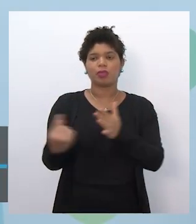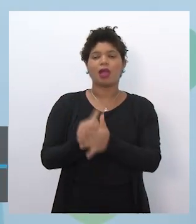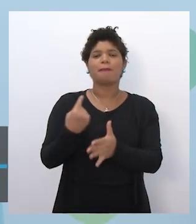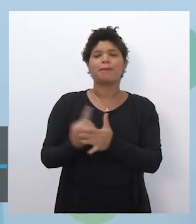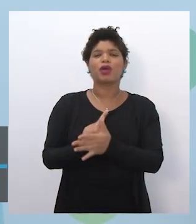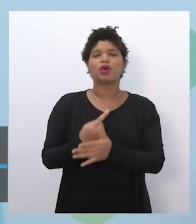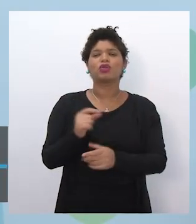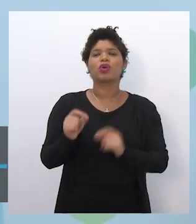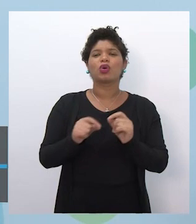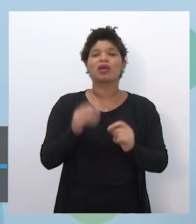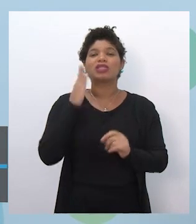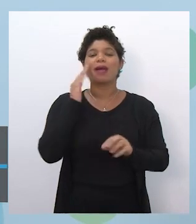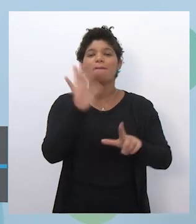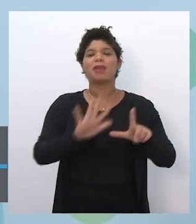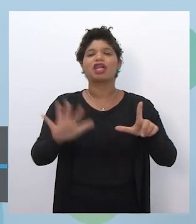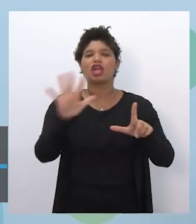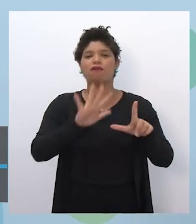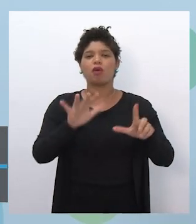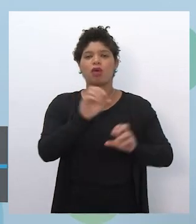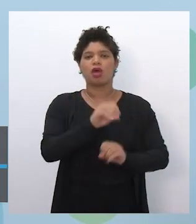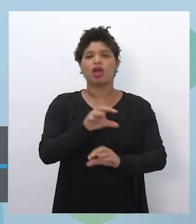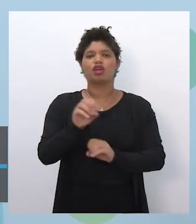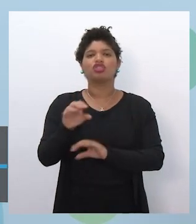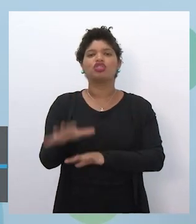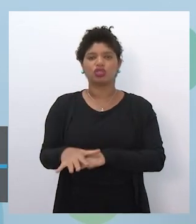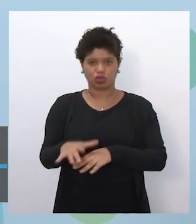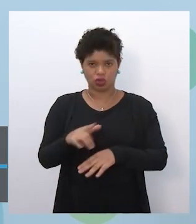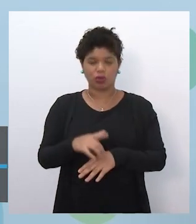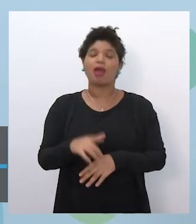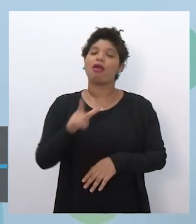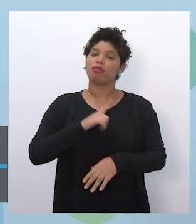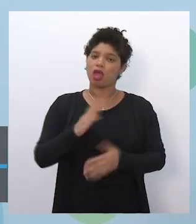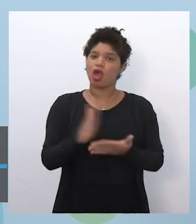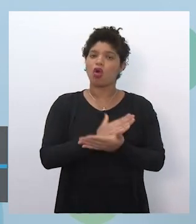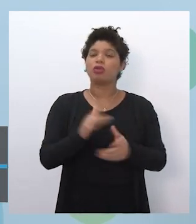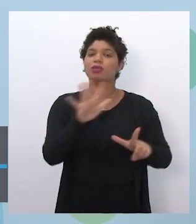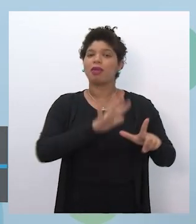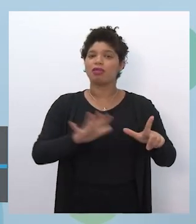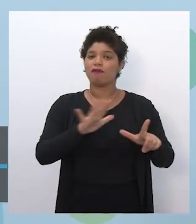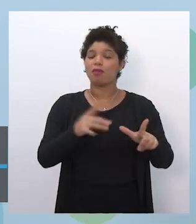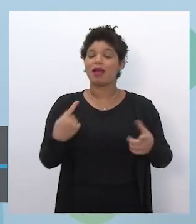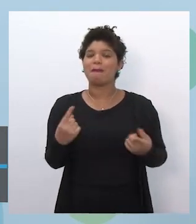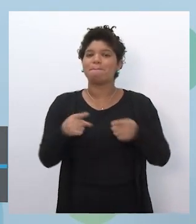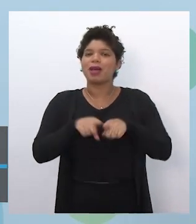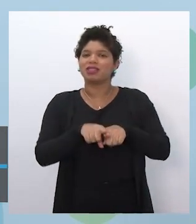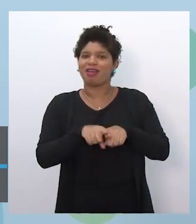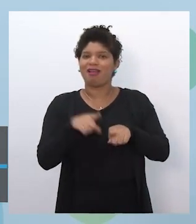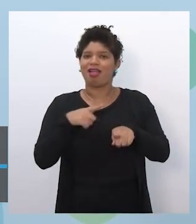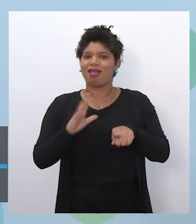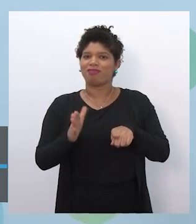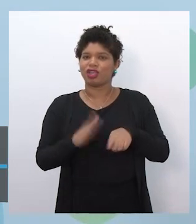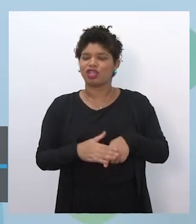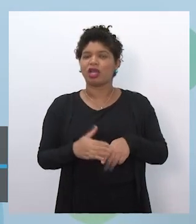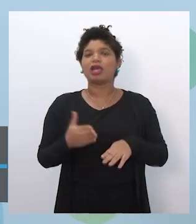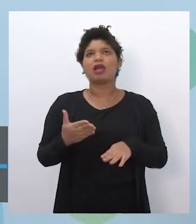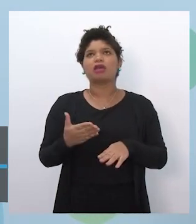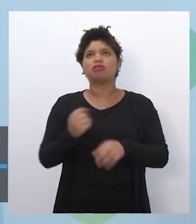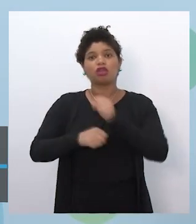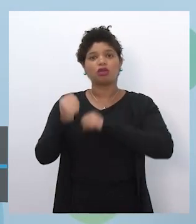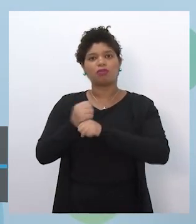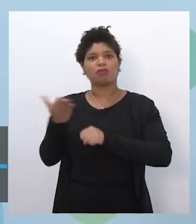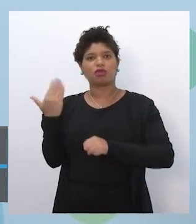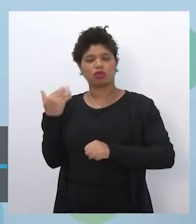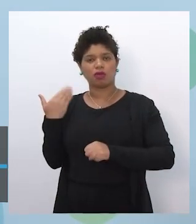as plataformas de ensino, e a gente tem algumas plataformas parceiras que foram nossas parceiras em 2020